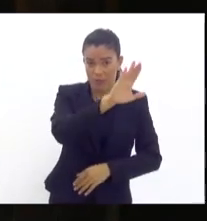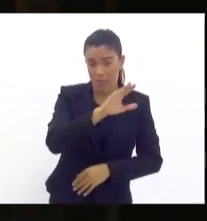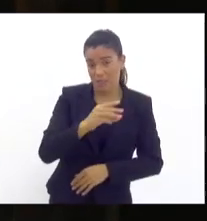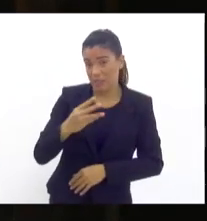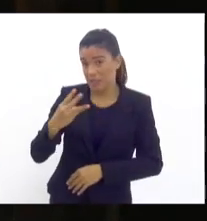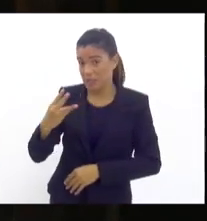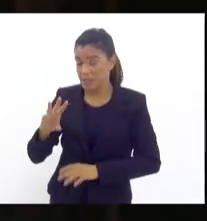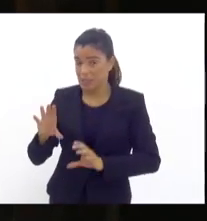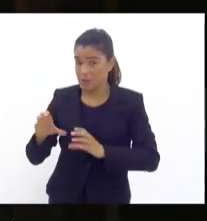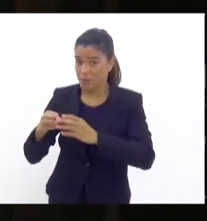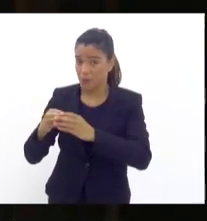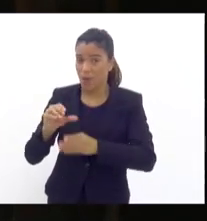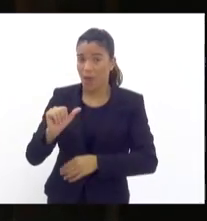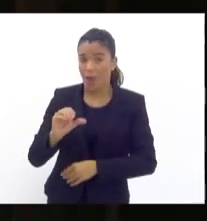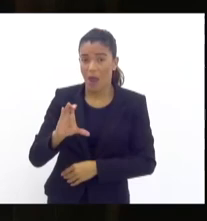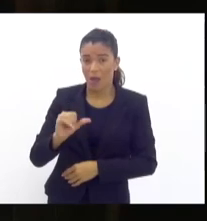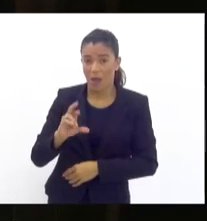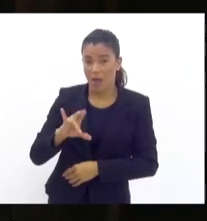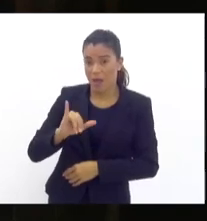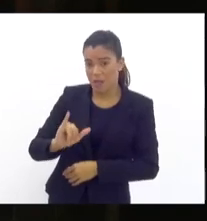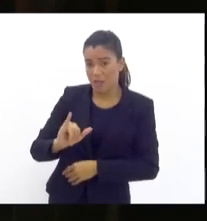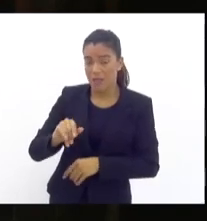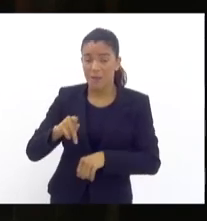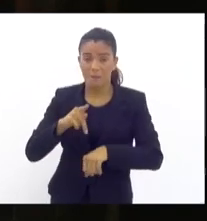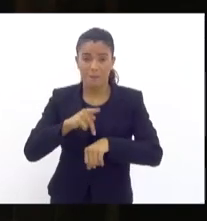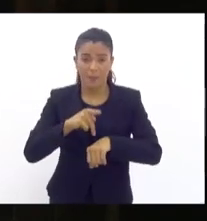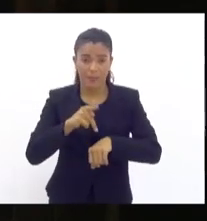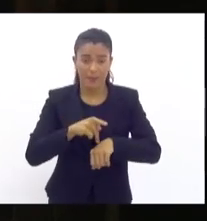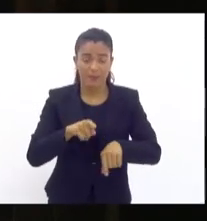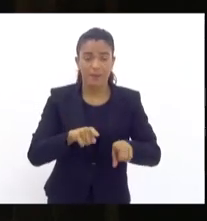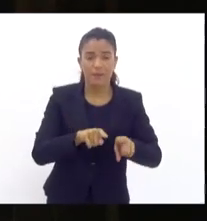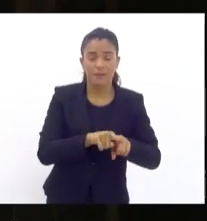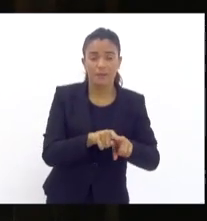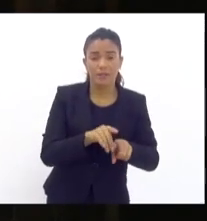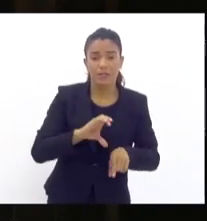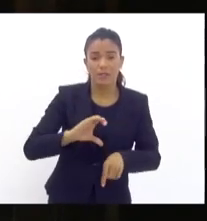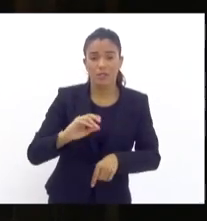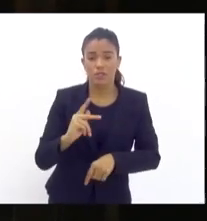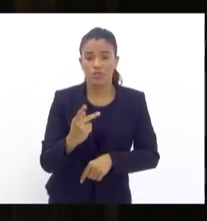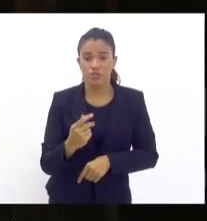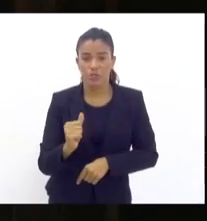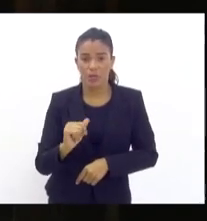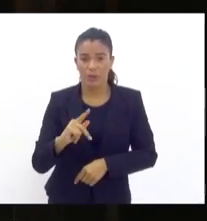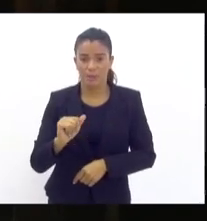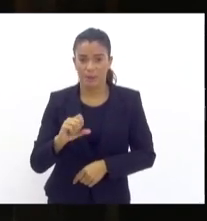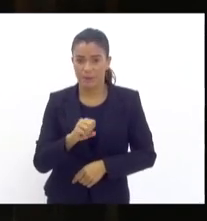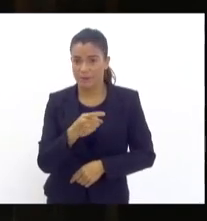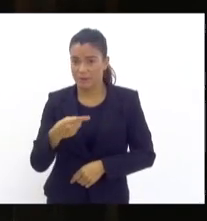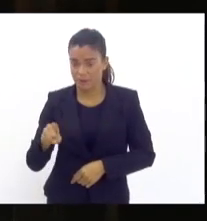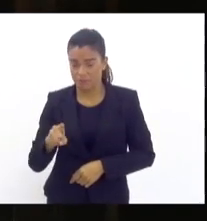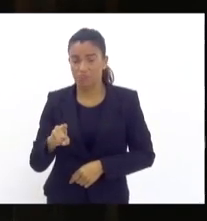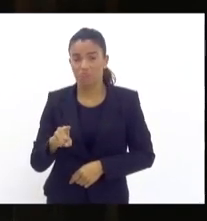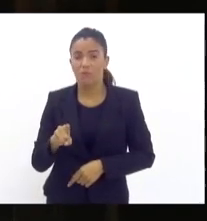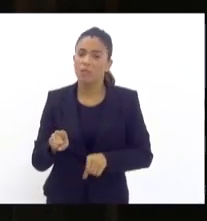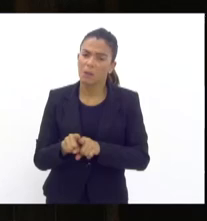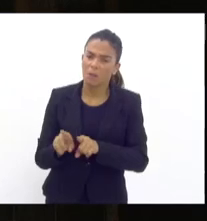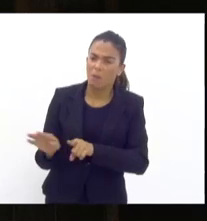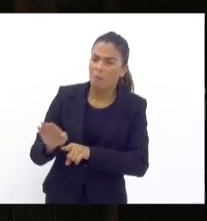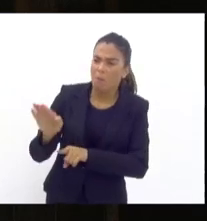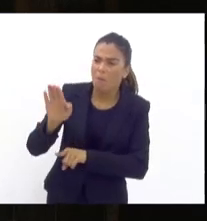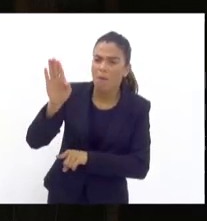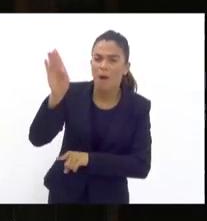grandes complexos. São o de Acaria, o da Pedreira e o do Chapadão, além de grandes morros como o